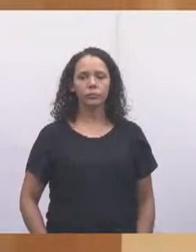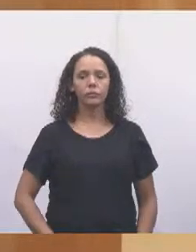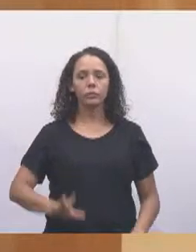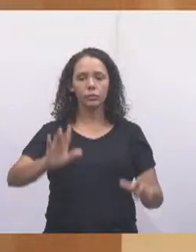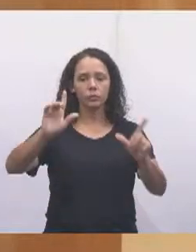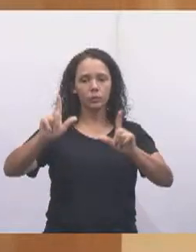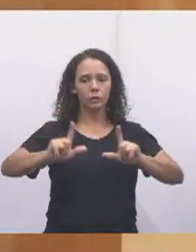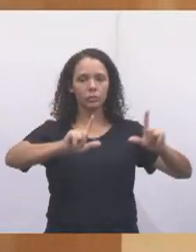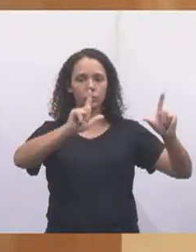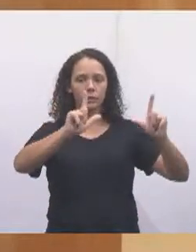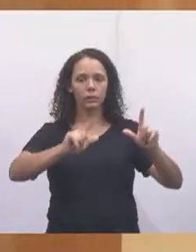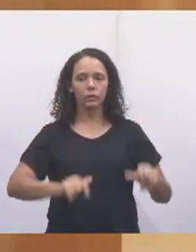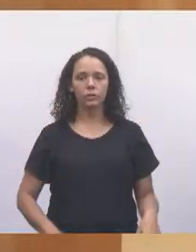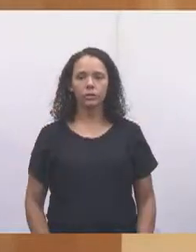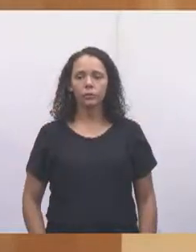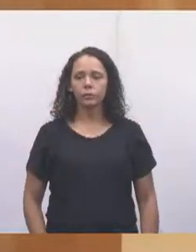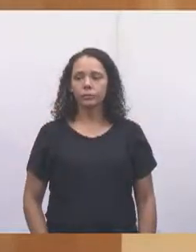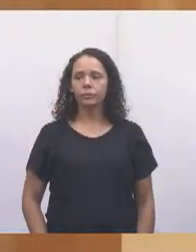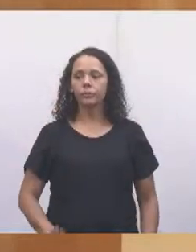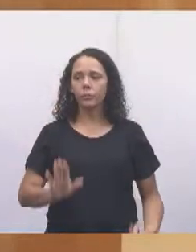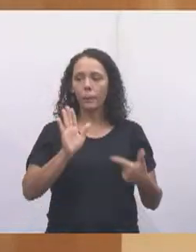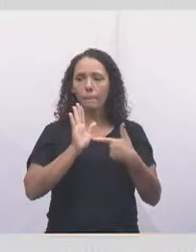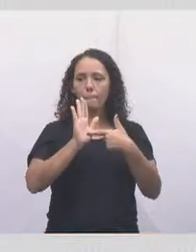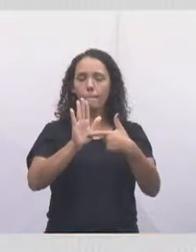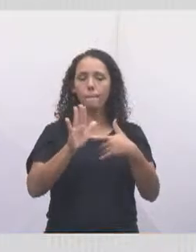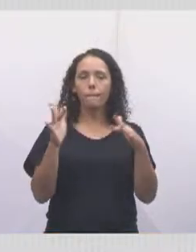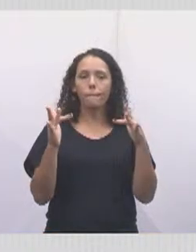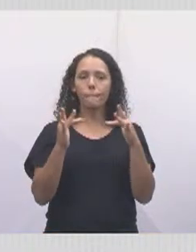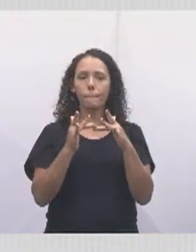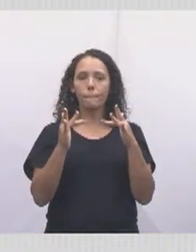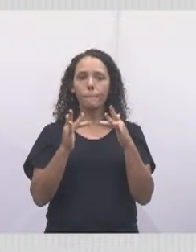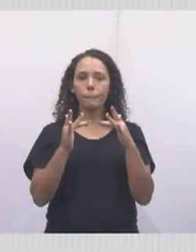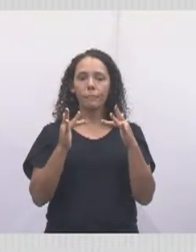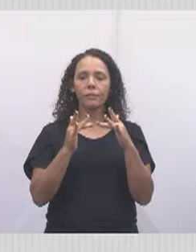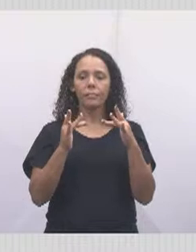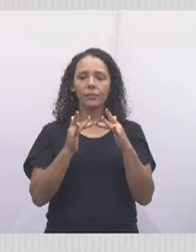slide 8 mostra os nossos contatos.